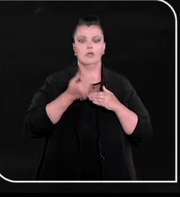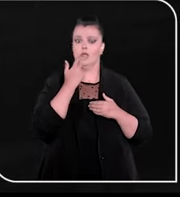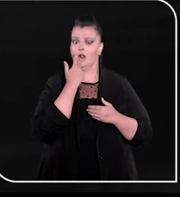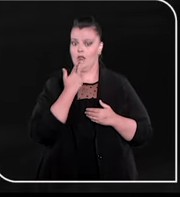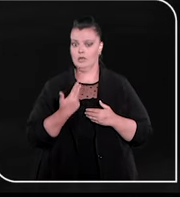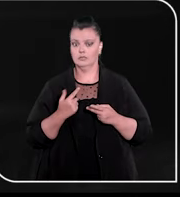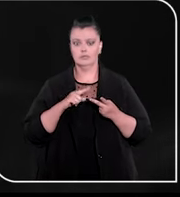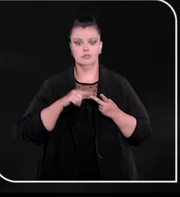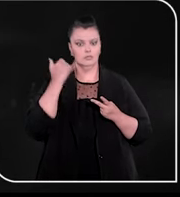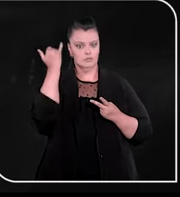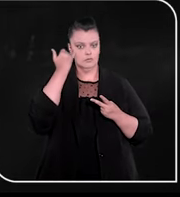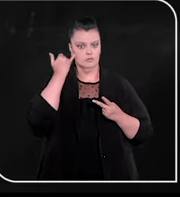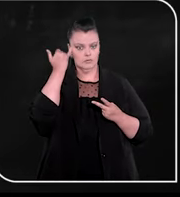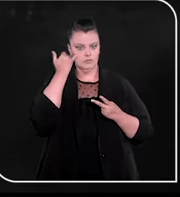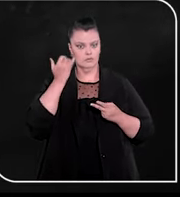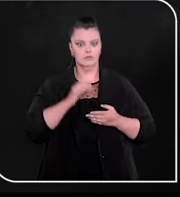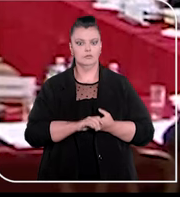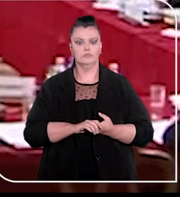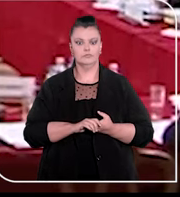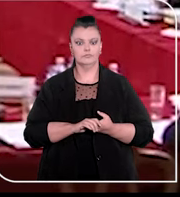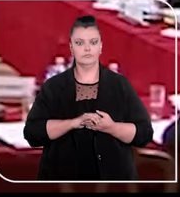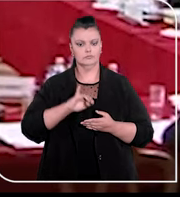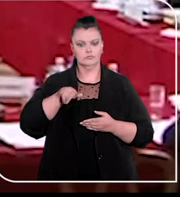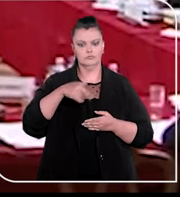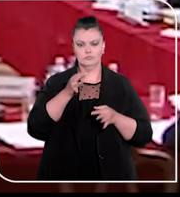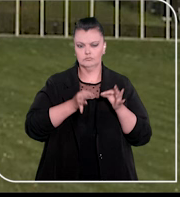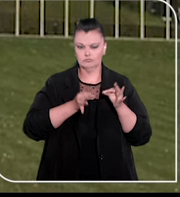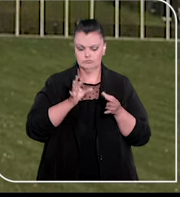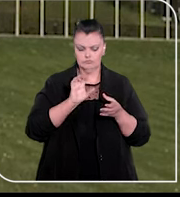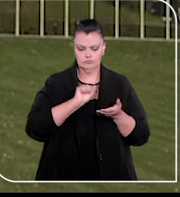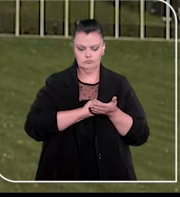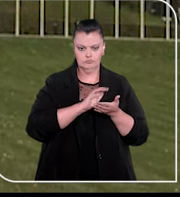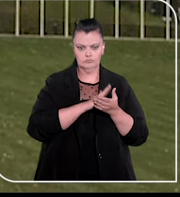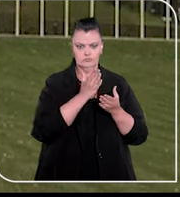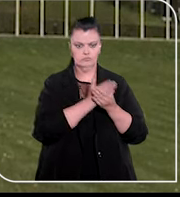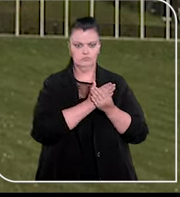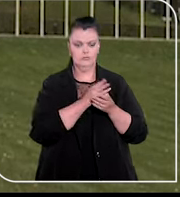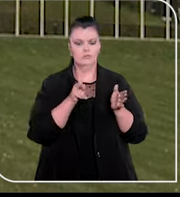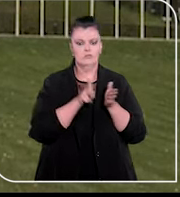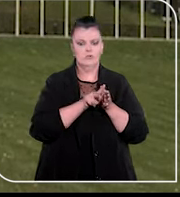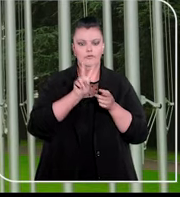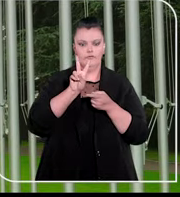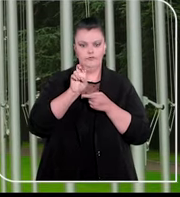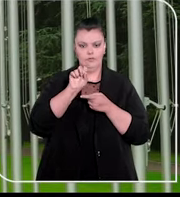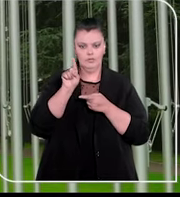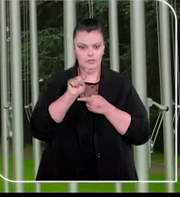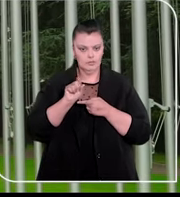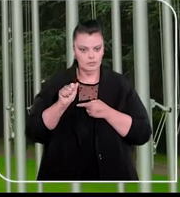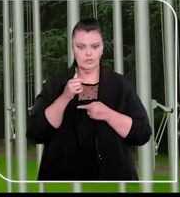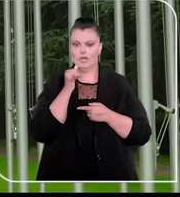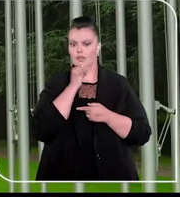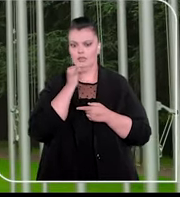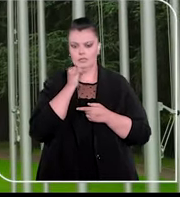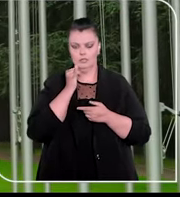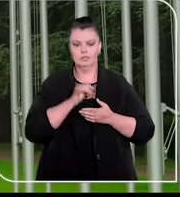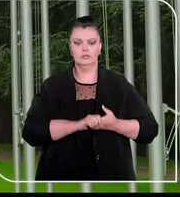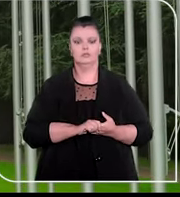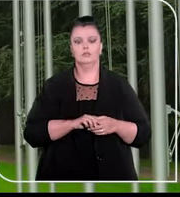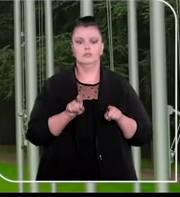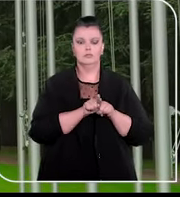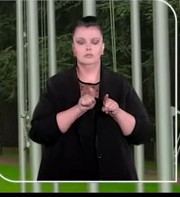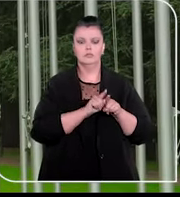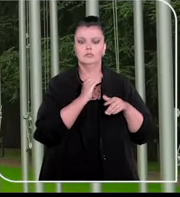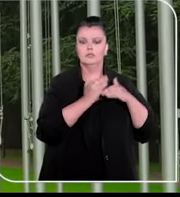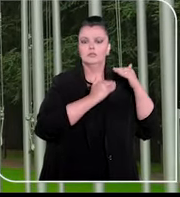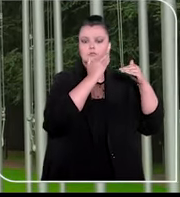inglês e espanhol. Os julgados incluem assuntos debatidos pela Comissão de Veneza e aqueles relacionados aos objetivos